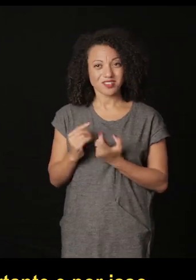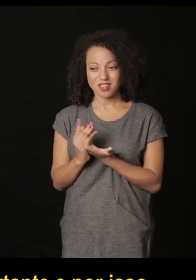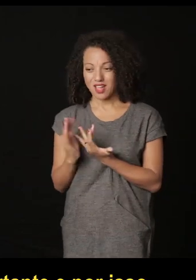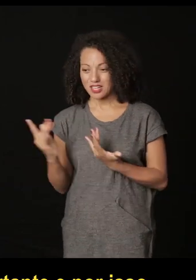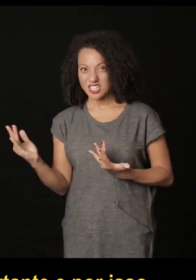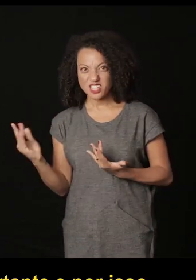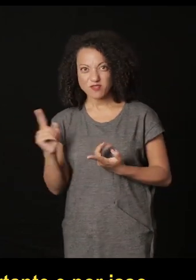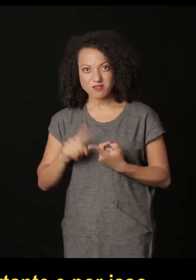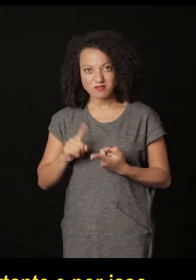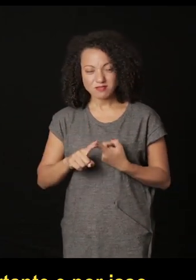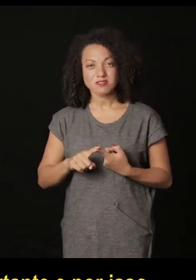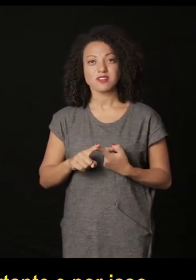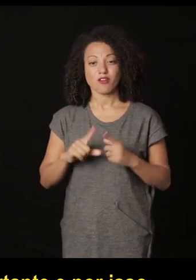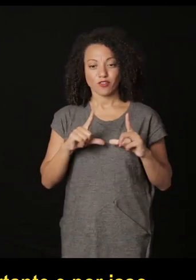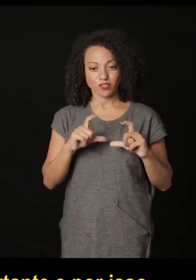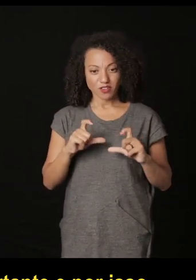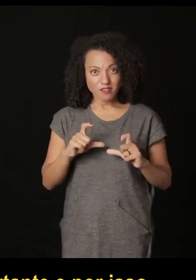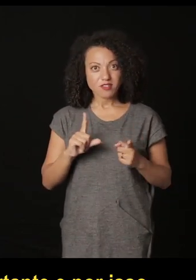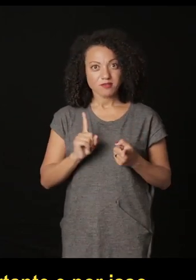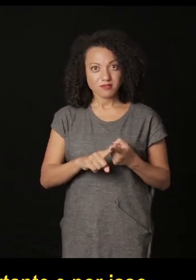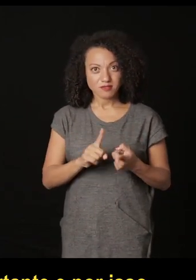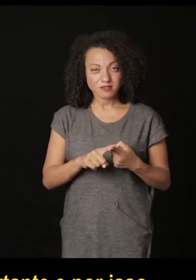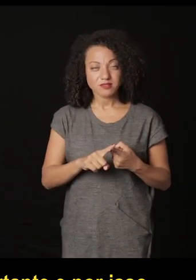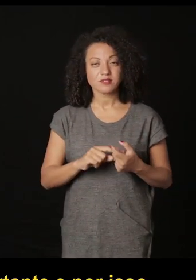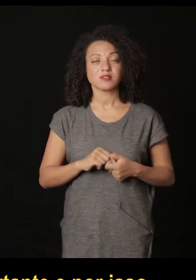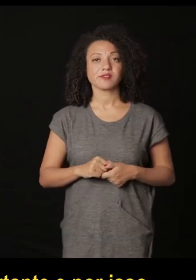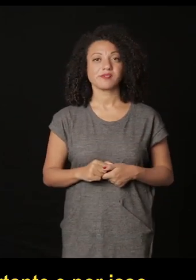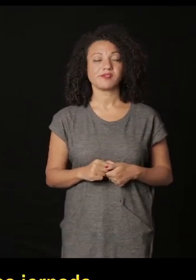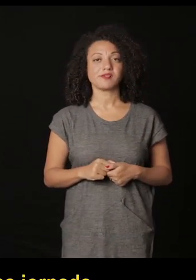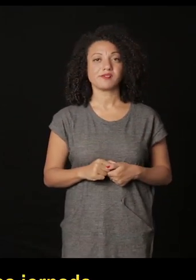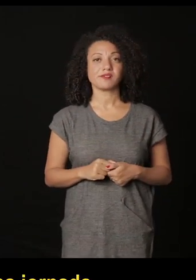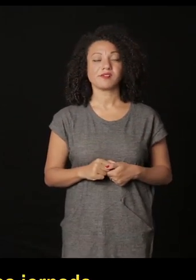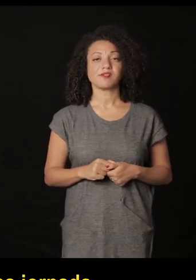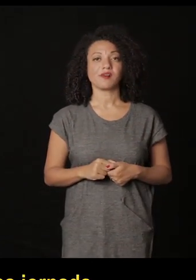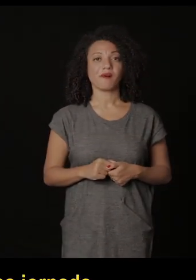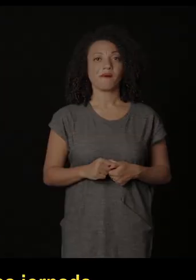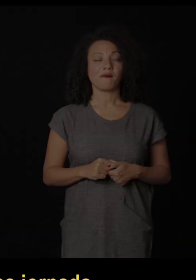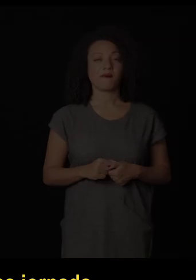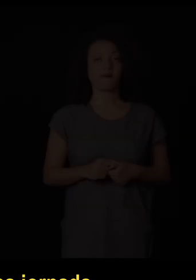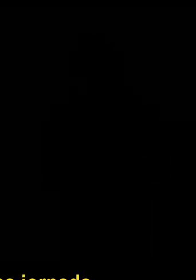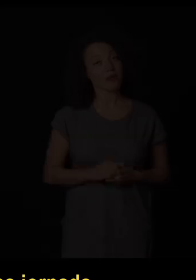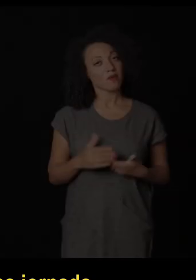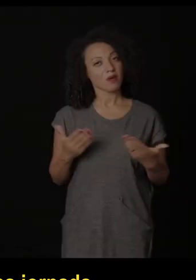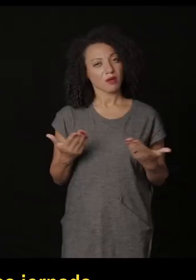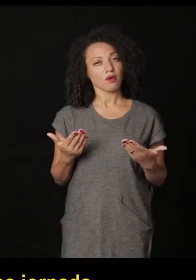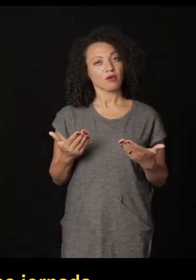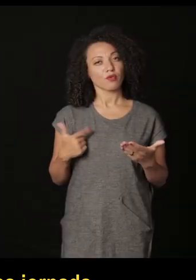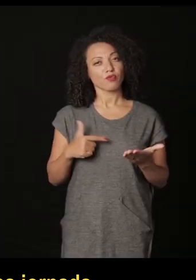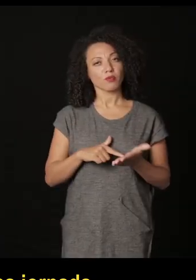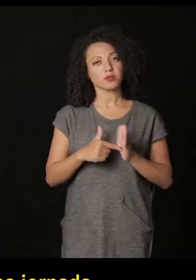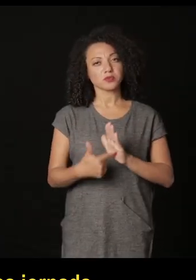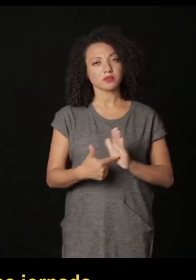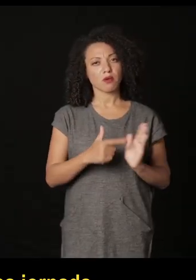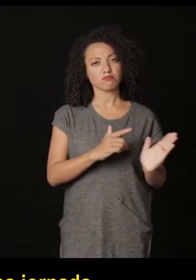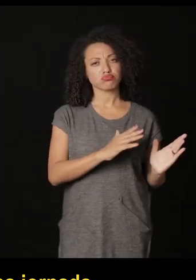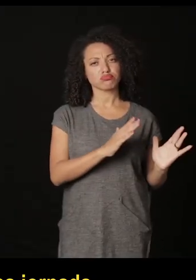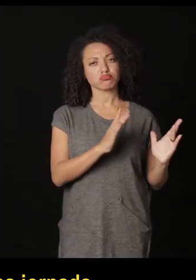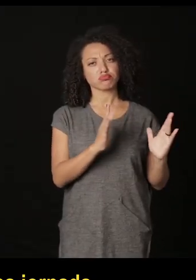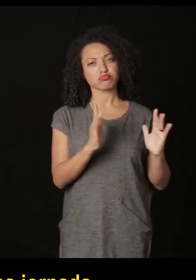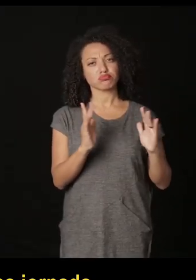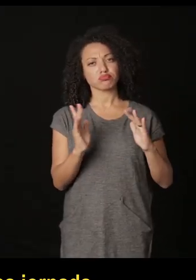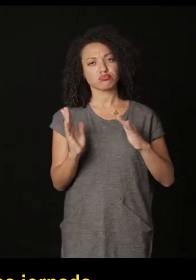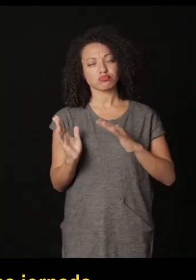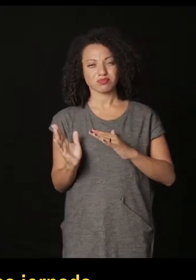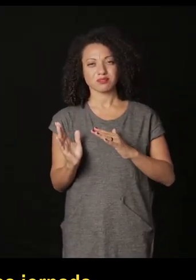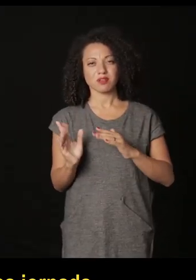arquivo da fotografia então vamos fazer um pequeno caminho através